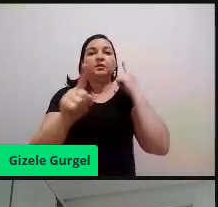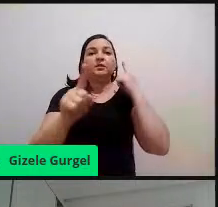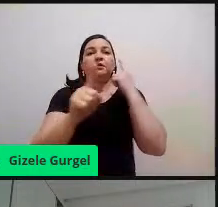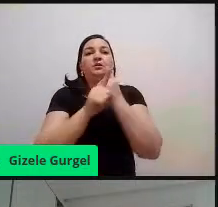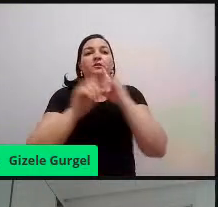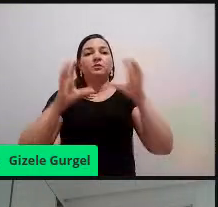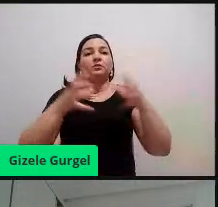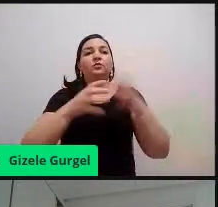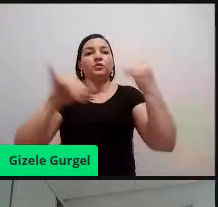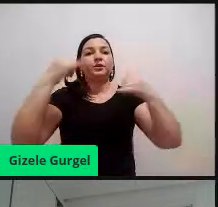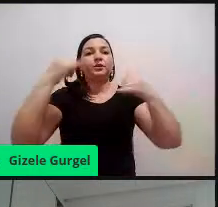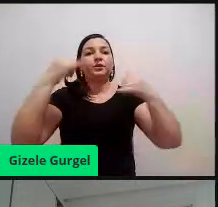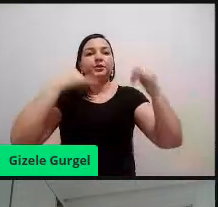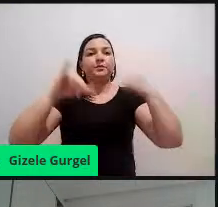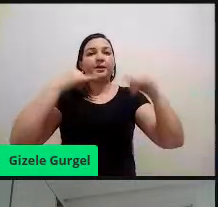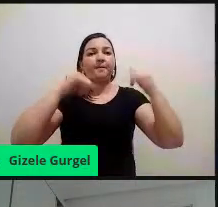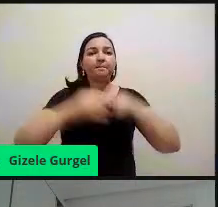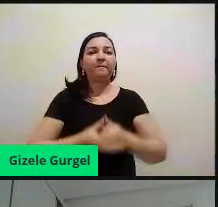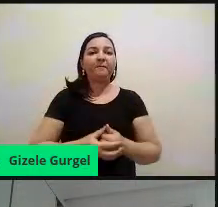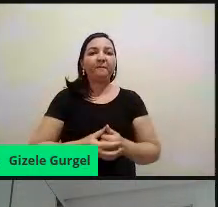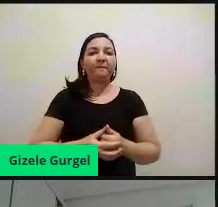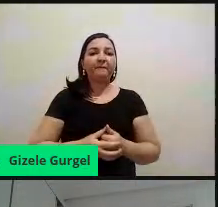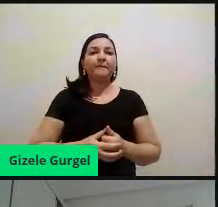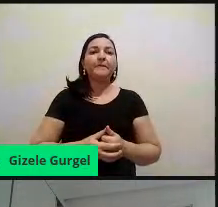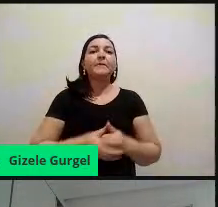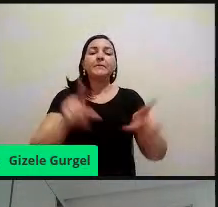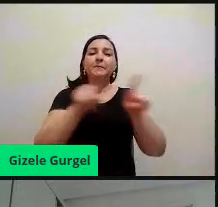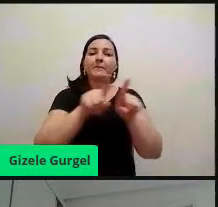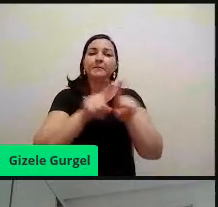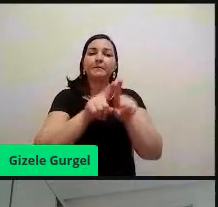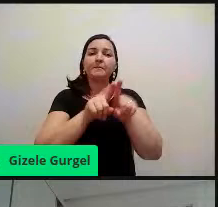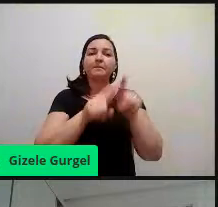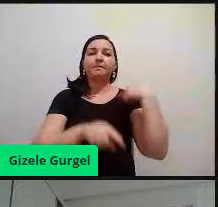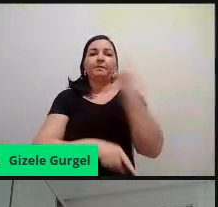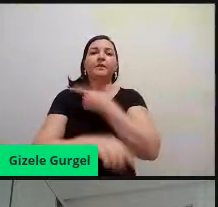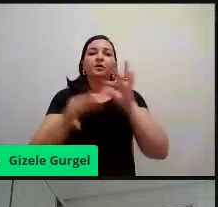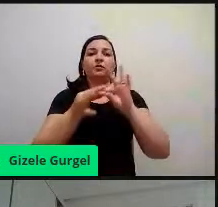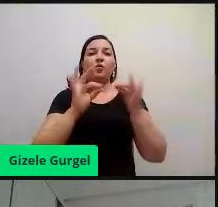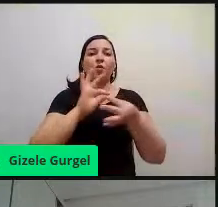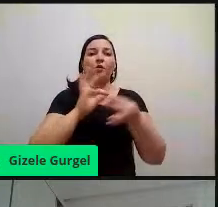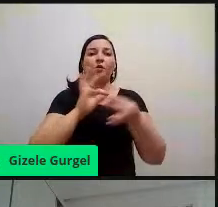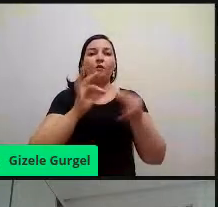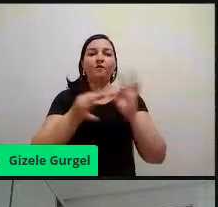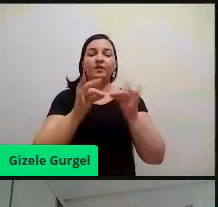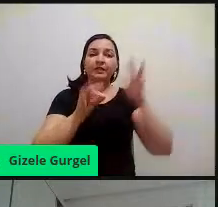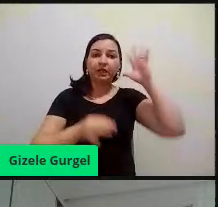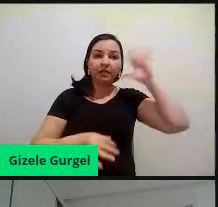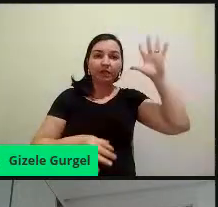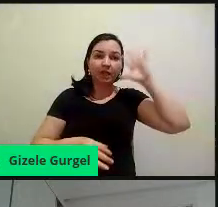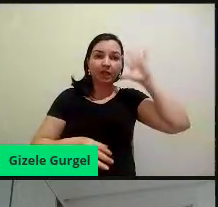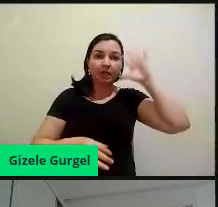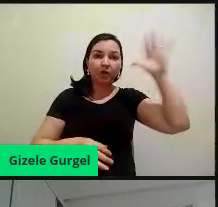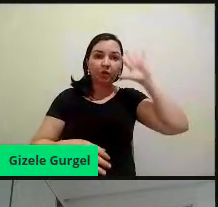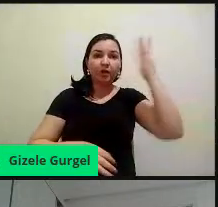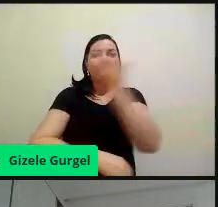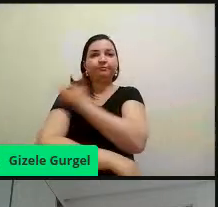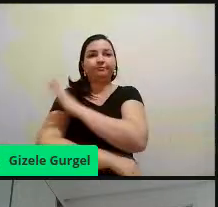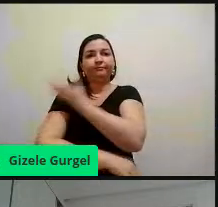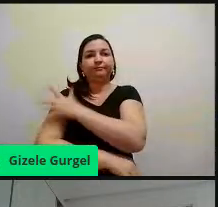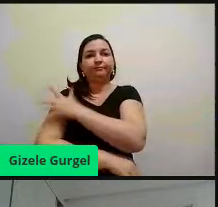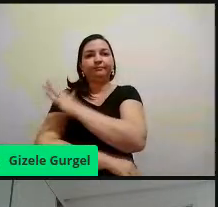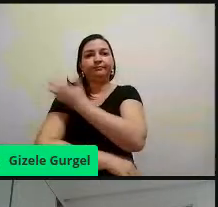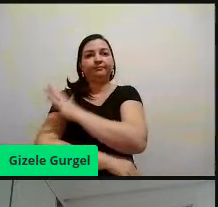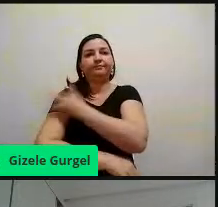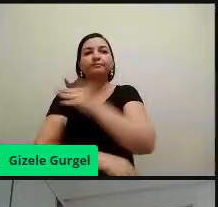de química lá no departamento, e também a gente promoveu uma oficina teórica e prática, depois a gente foi para o laboratório fazer esse